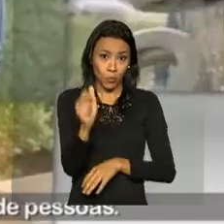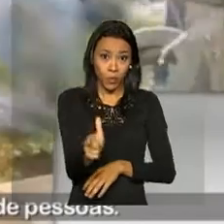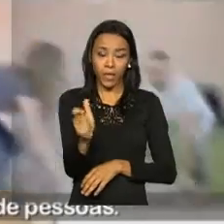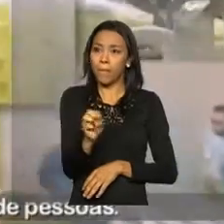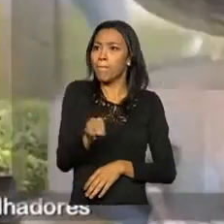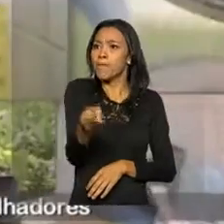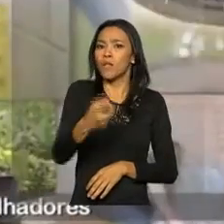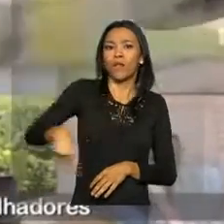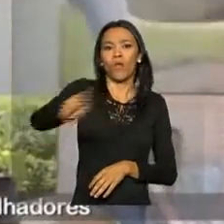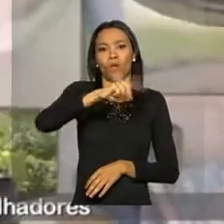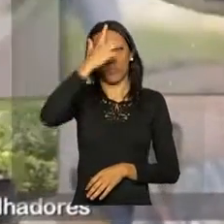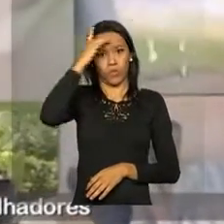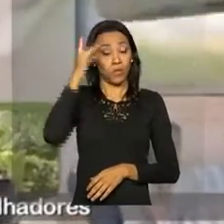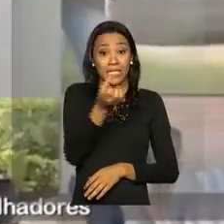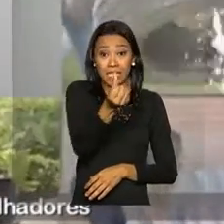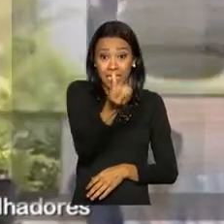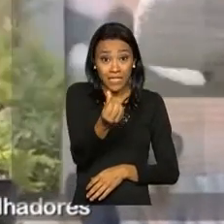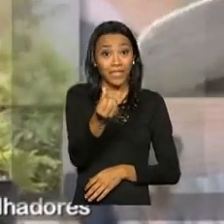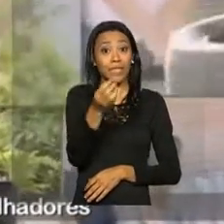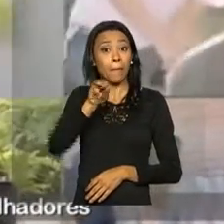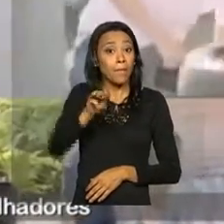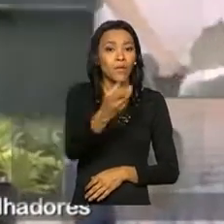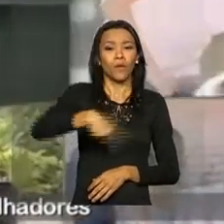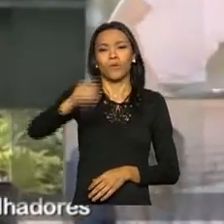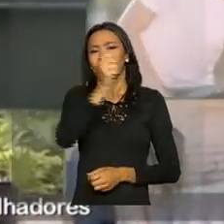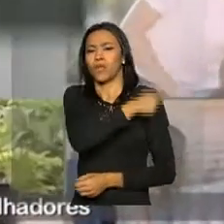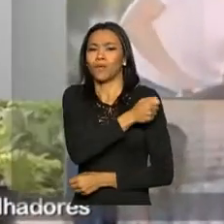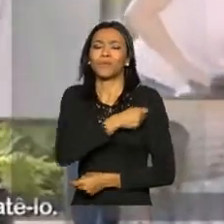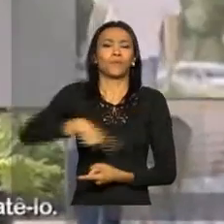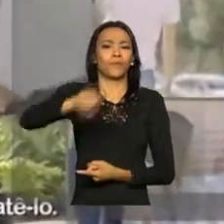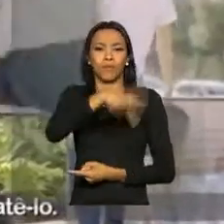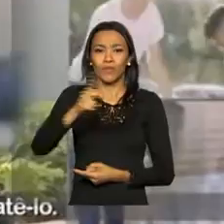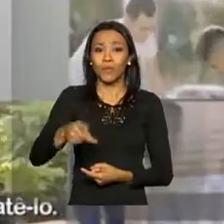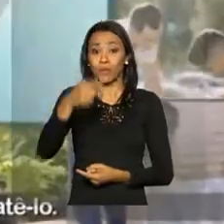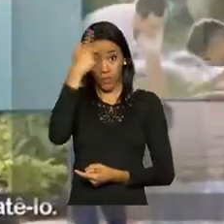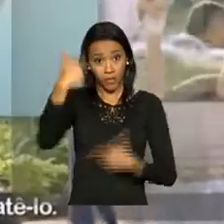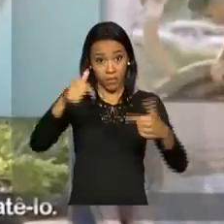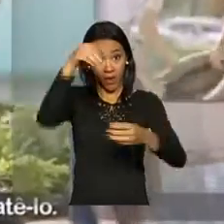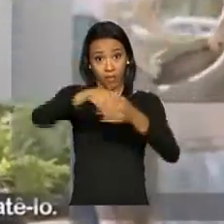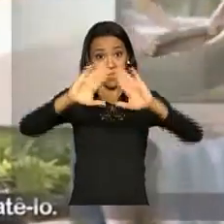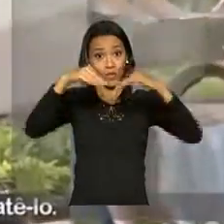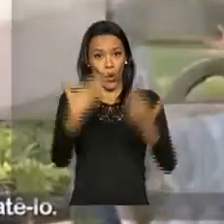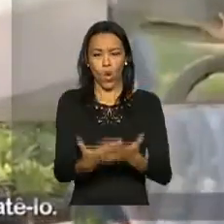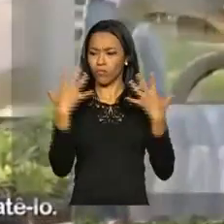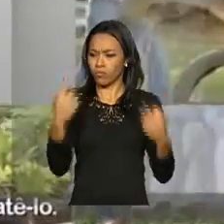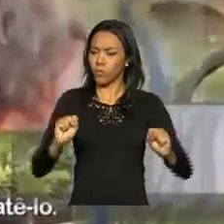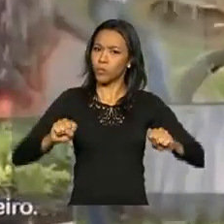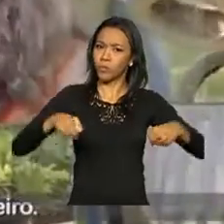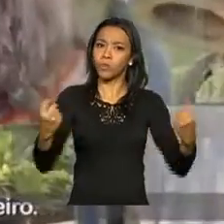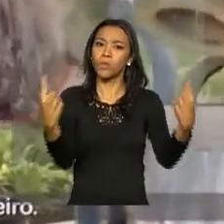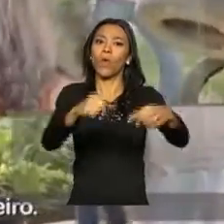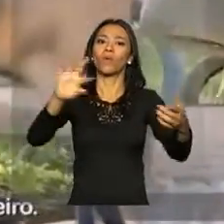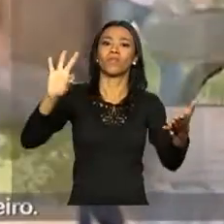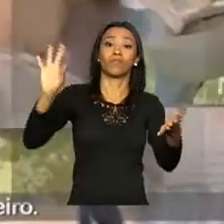milhão de pessoas. Que 60 milhões de estudantes, professores e trabalhadores da educação que estão mobilizados para combatê-lo.